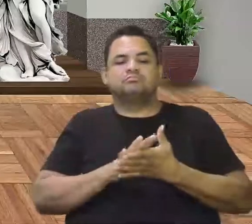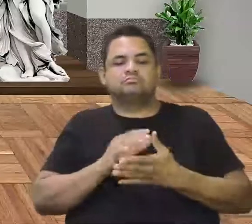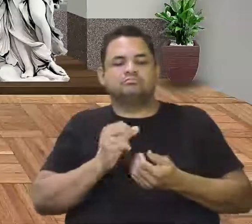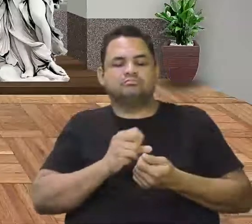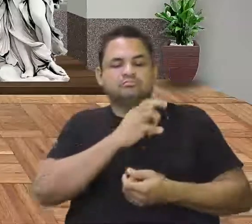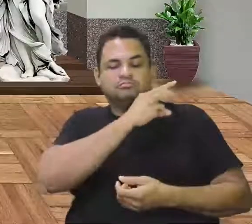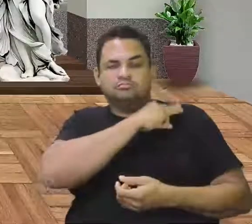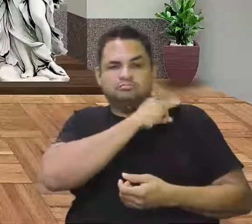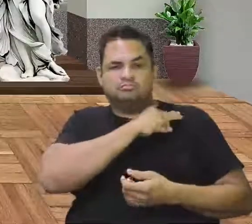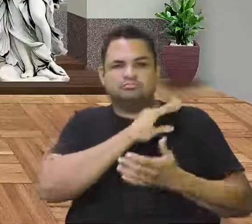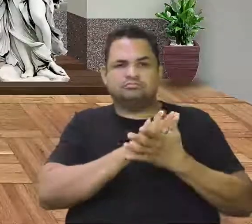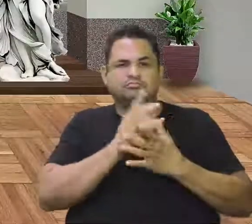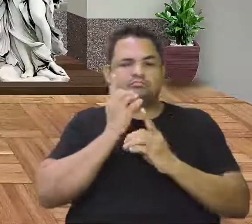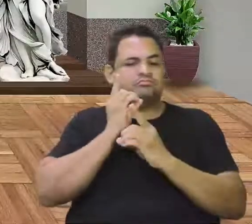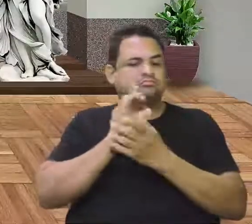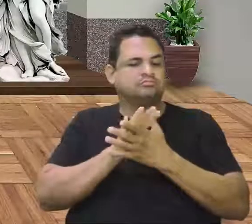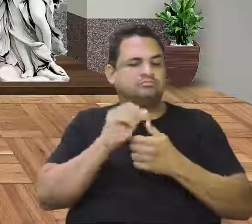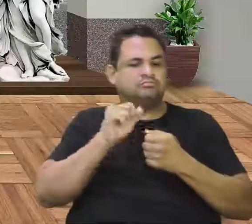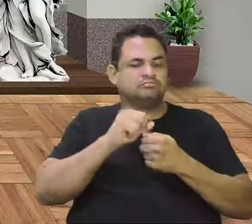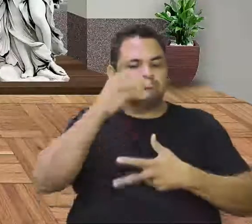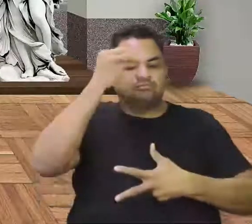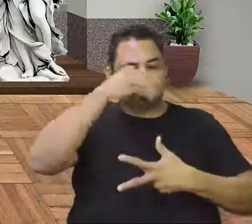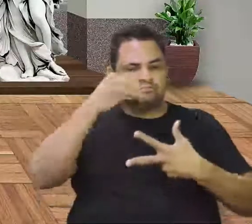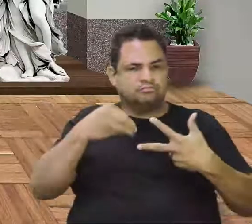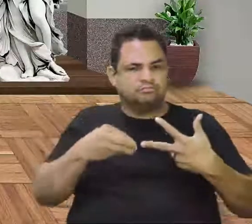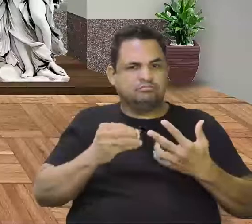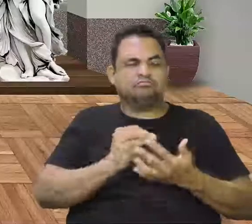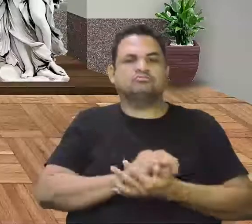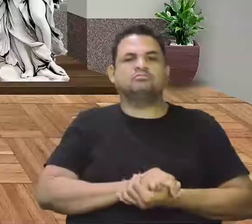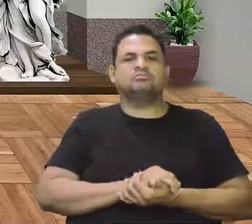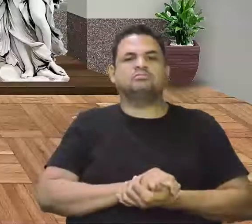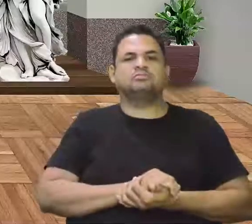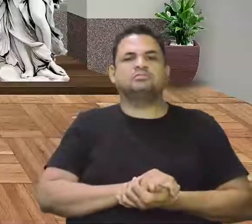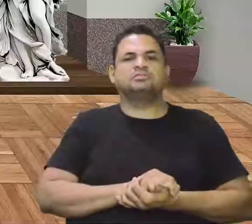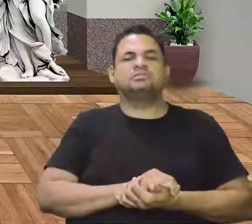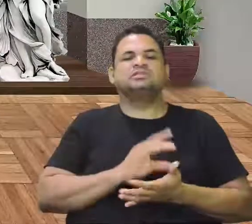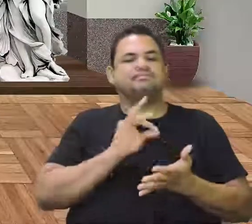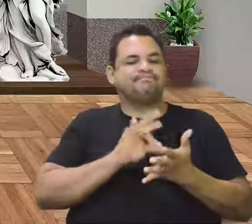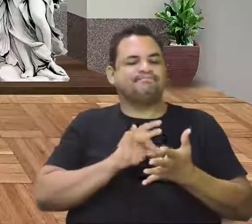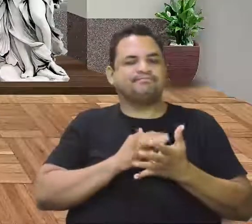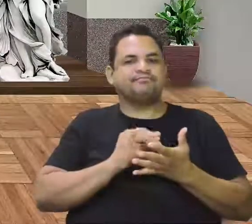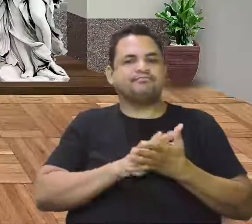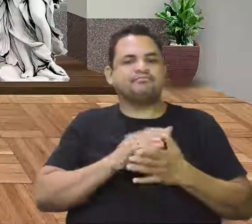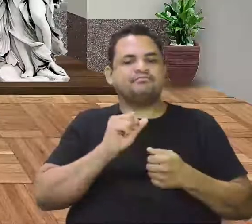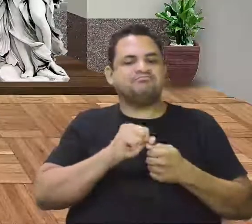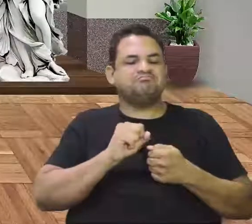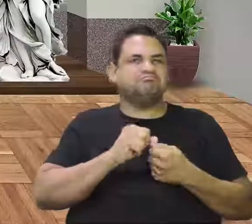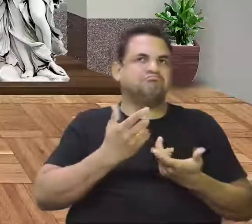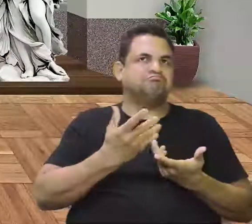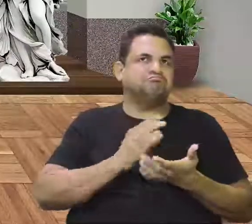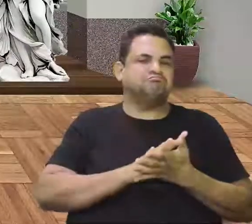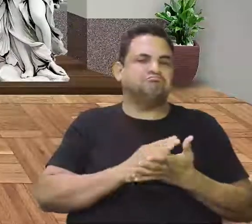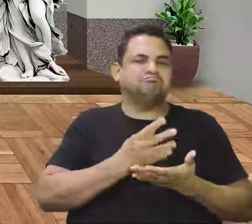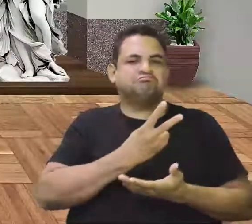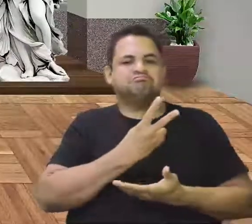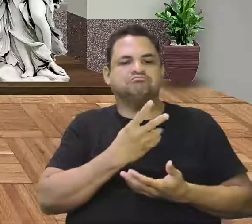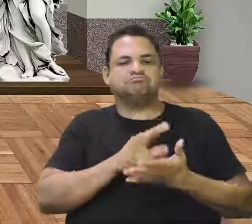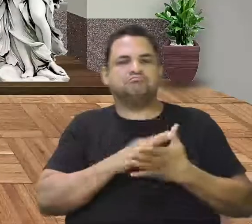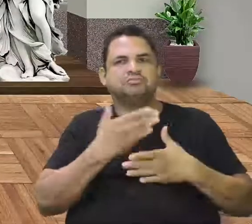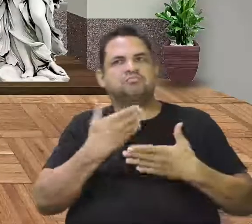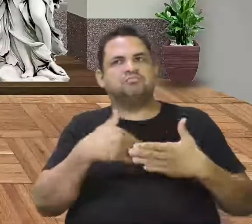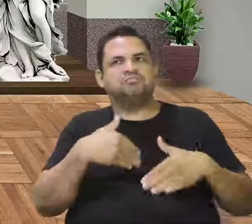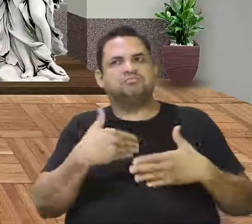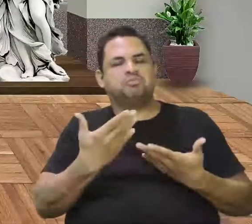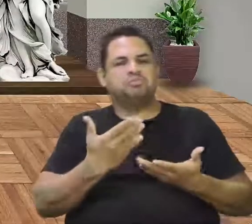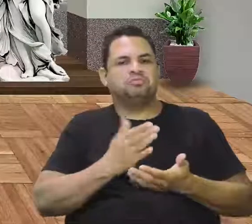ano, que você fizer o Enem do Vera, é do Vera. Você pode fazer até esse ano como teste o Enem,